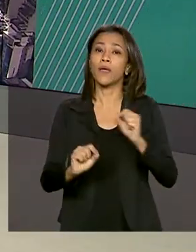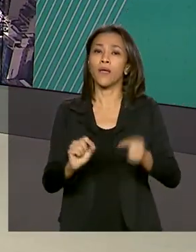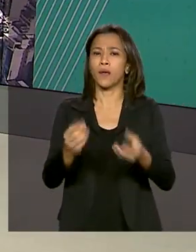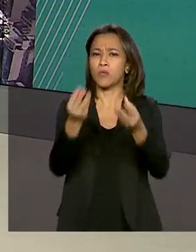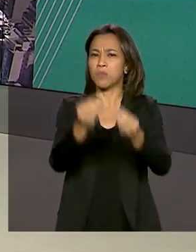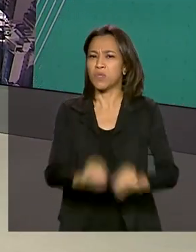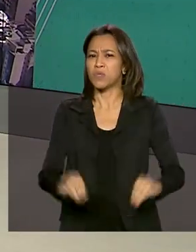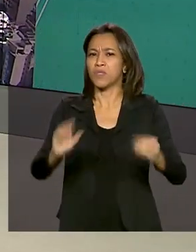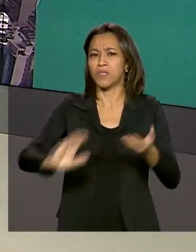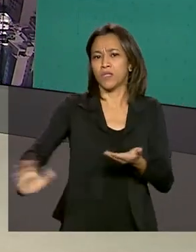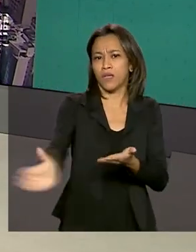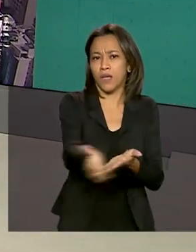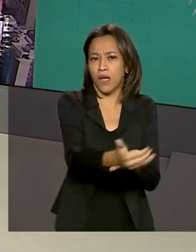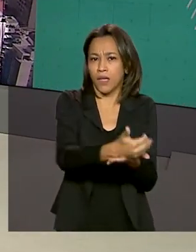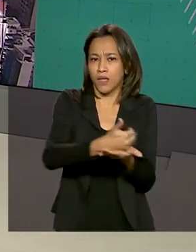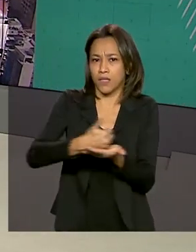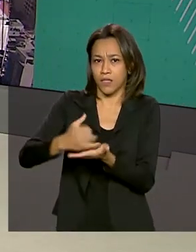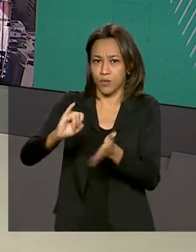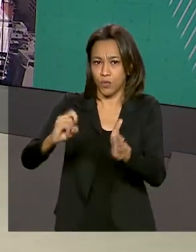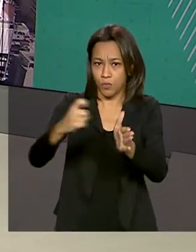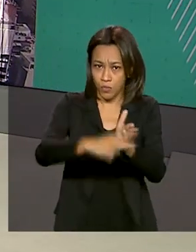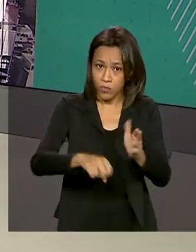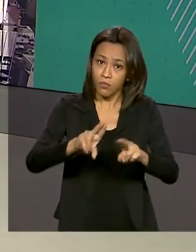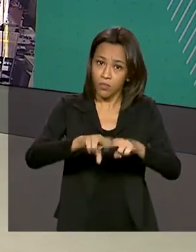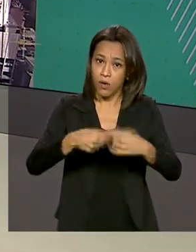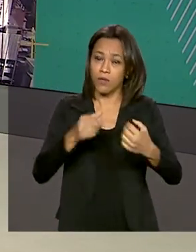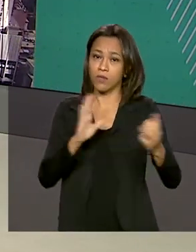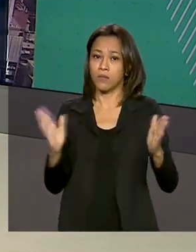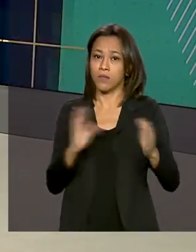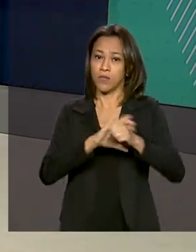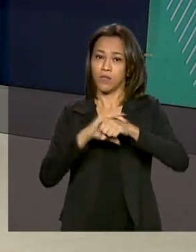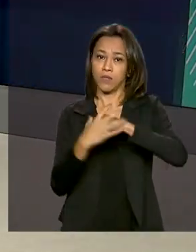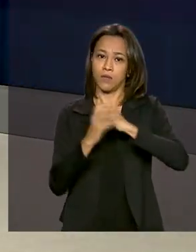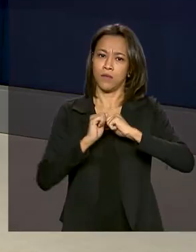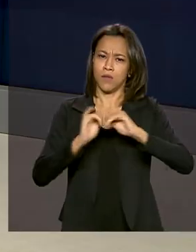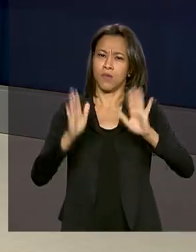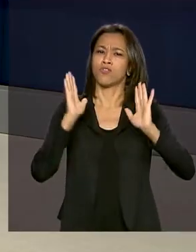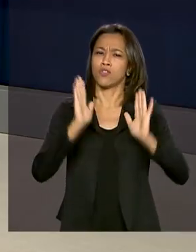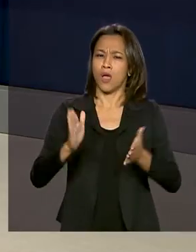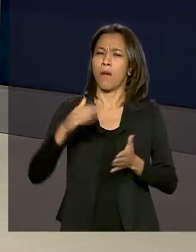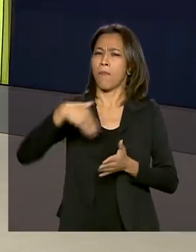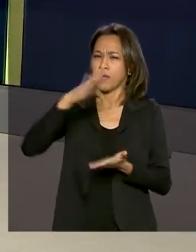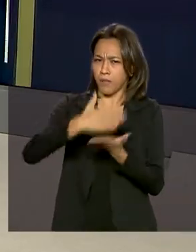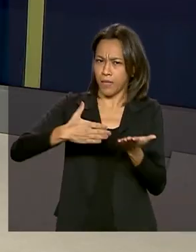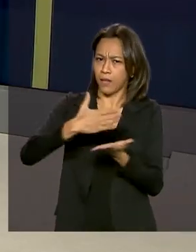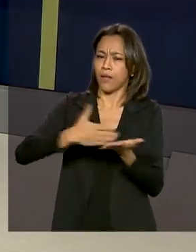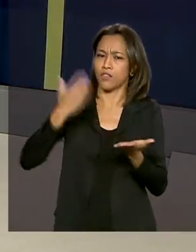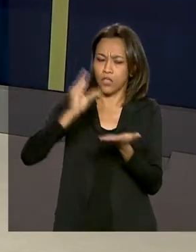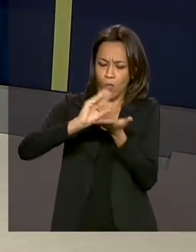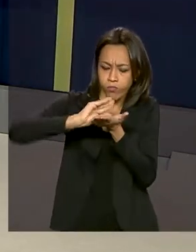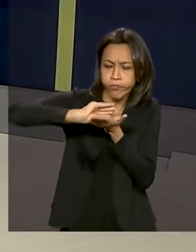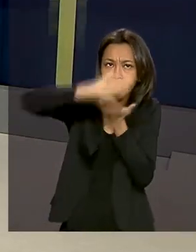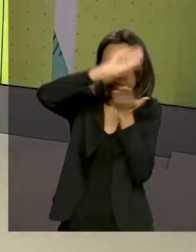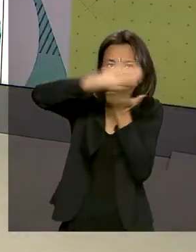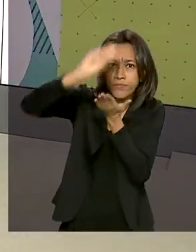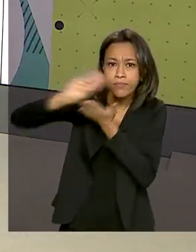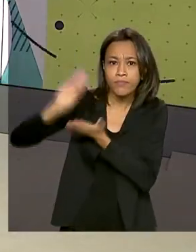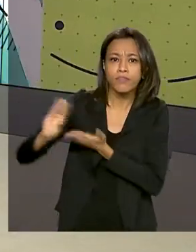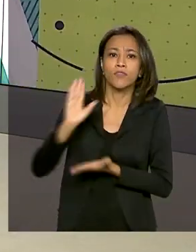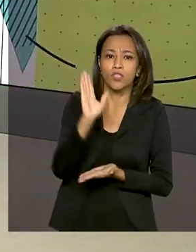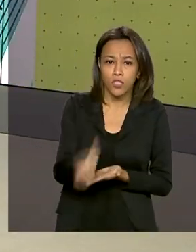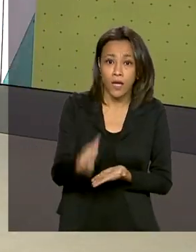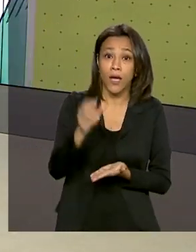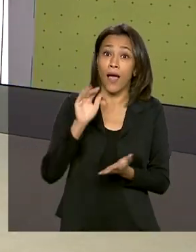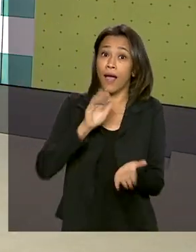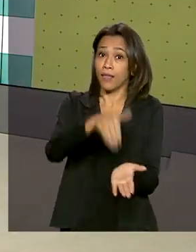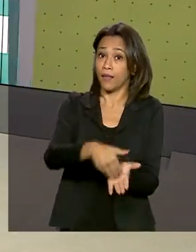provocadas pela pandemia. Mais da metade dos recursos já foi encaminhado aos governos locais e até novembro a previsão é